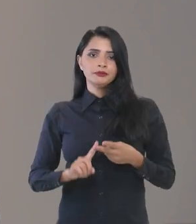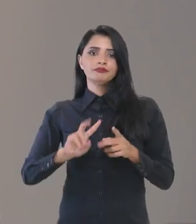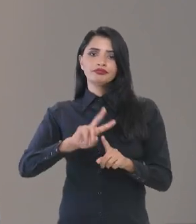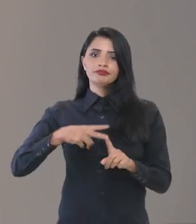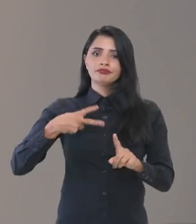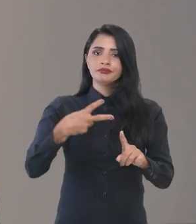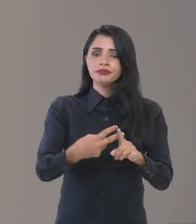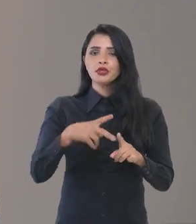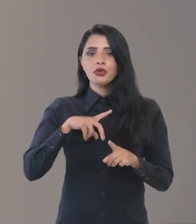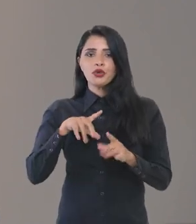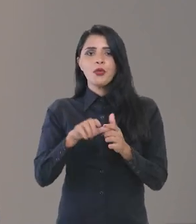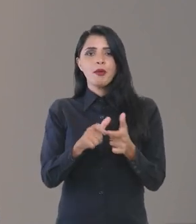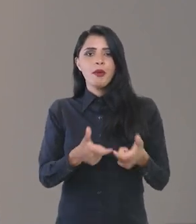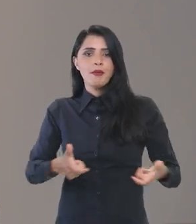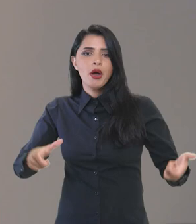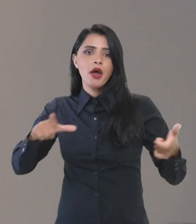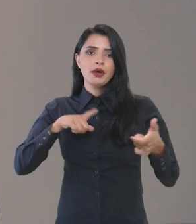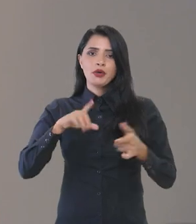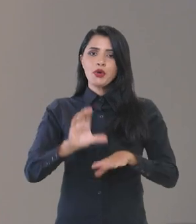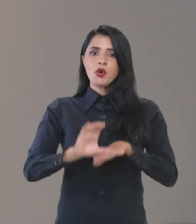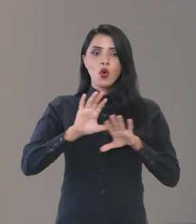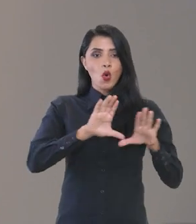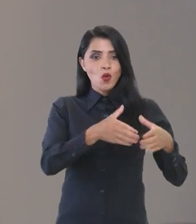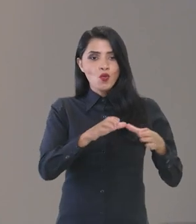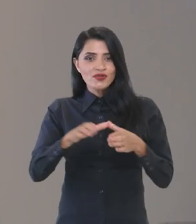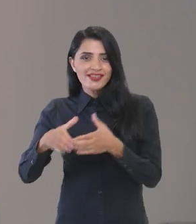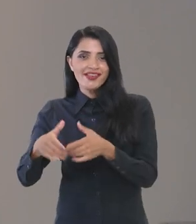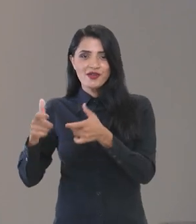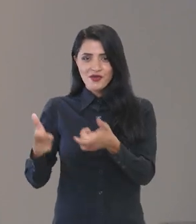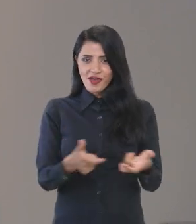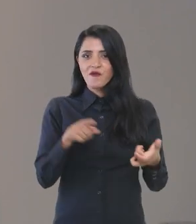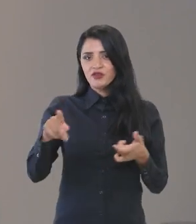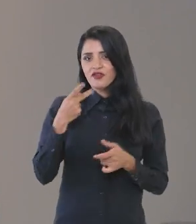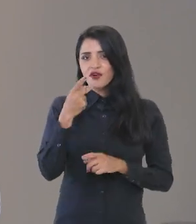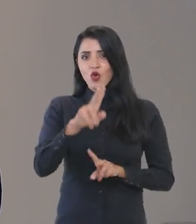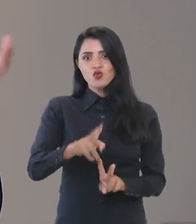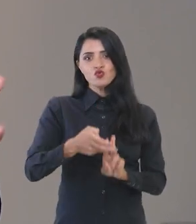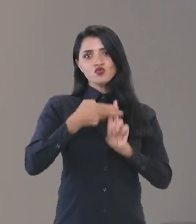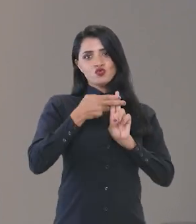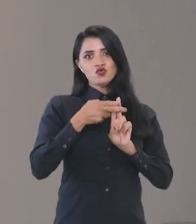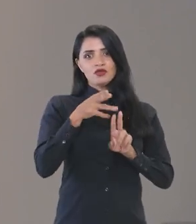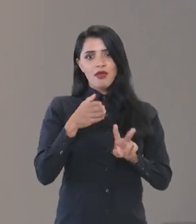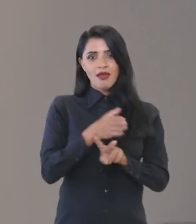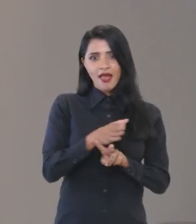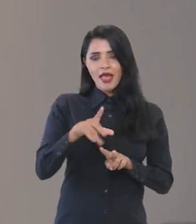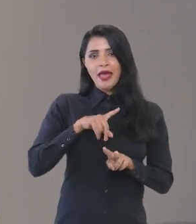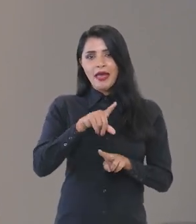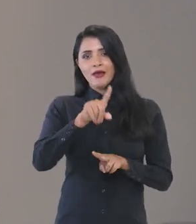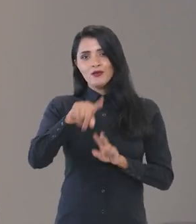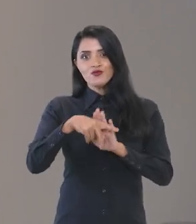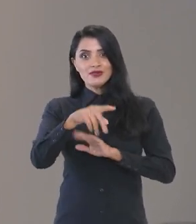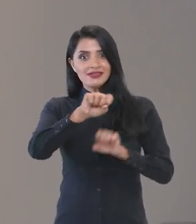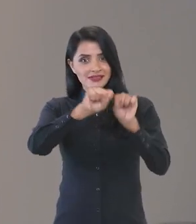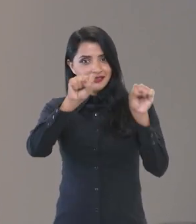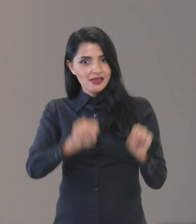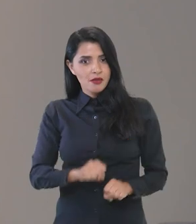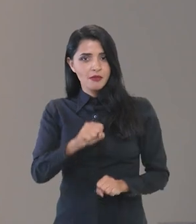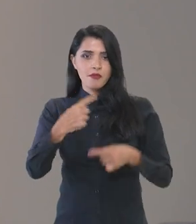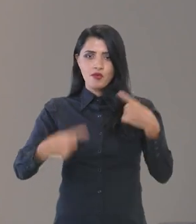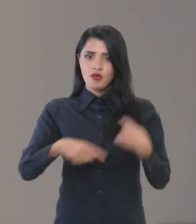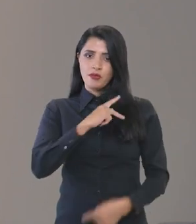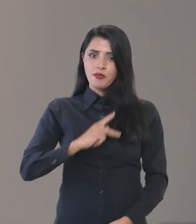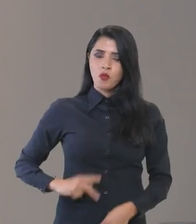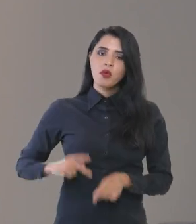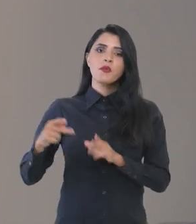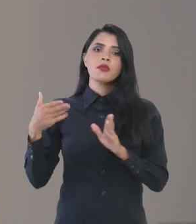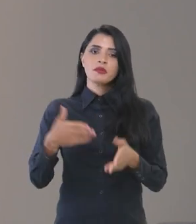multiplicação de conselhos, conselhos locais, né? Você citou o SUS, é um paradigma de um sistema de políticas públicas com